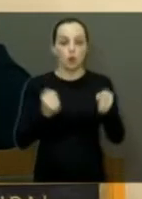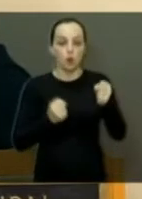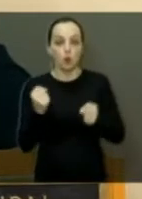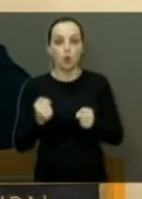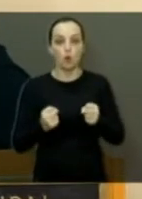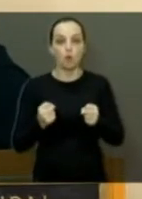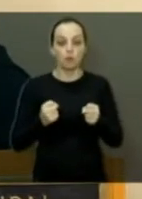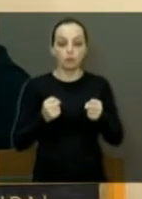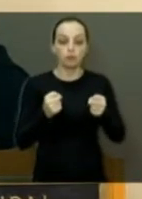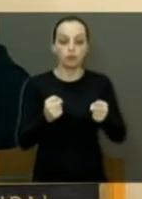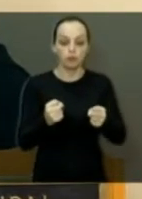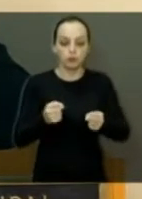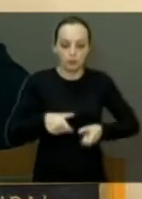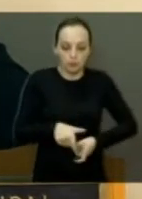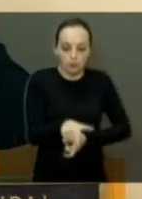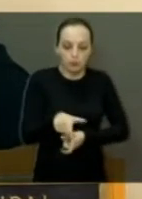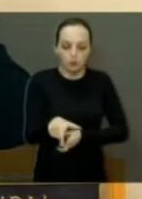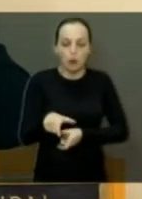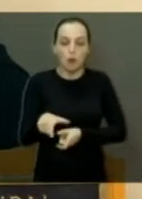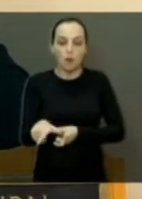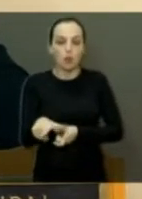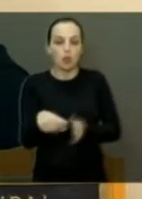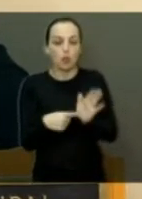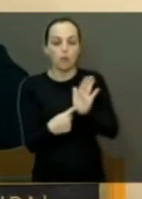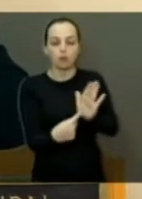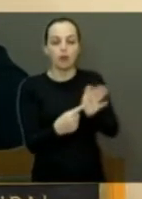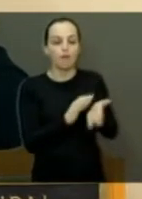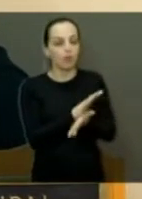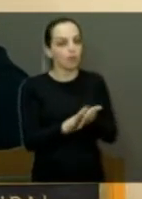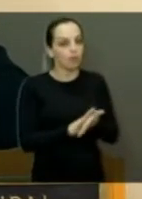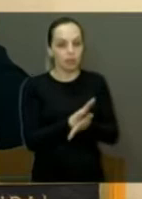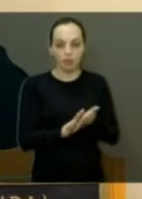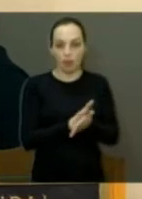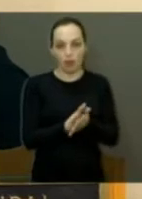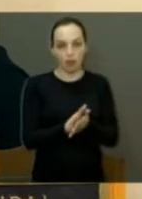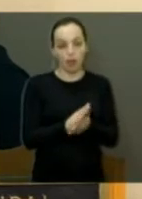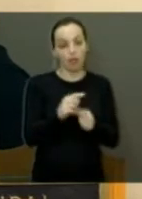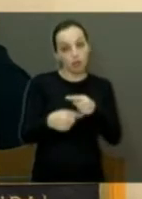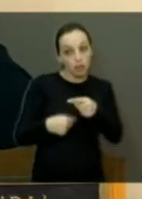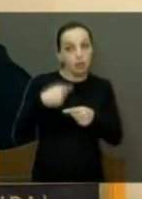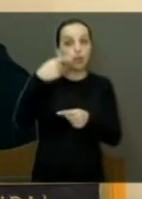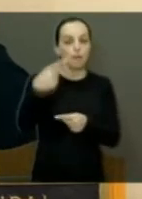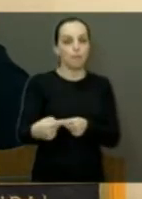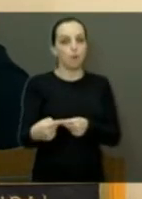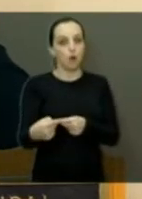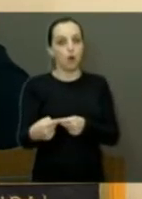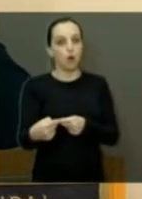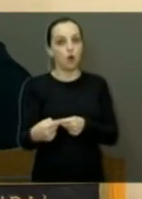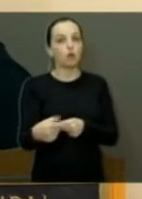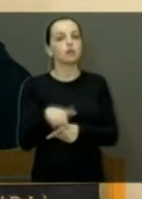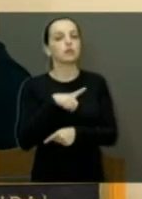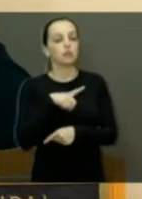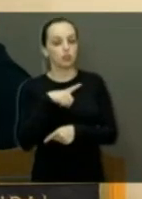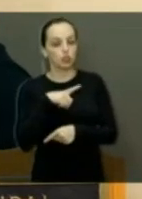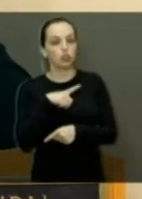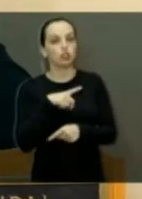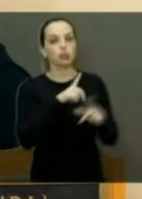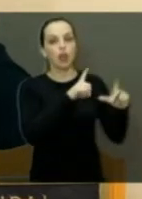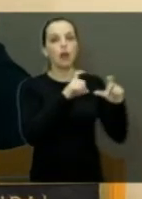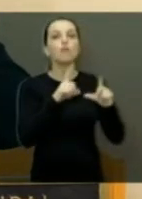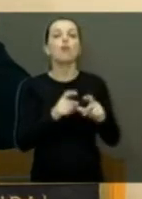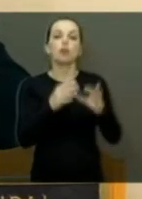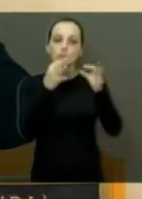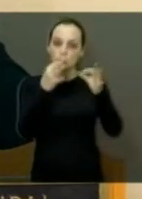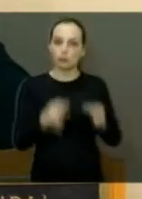faixa. Quer dizer, na notificação não existia o veículo sobre a faixa. Na segunda vez, para tentar reparar o erro, mandaram, na